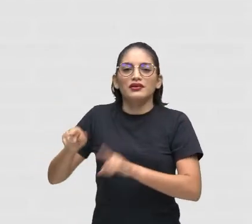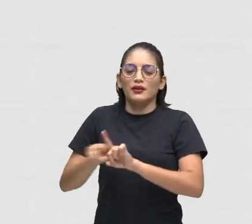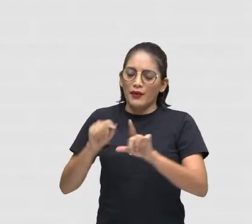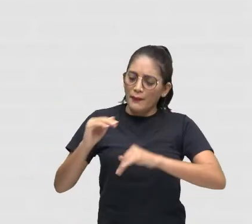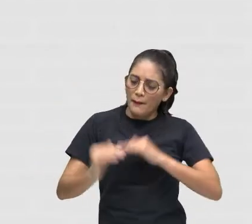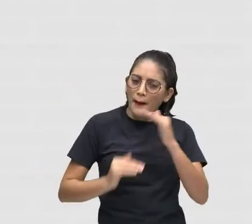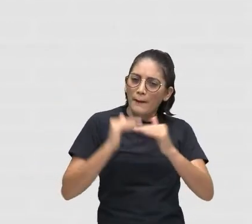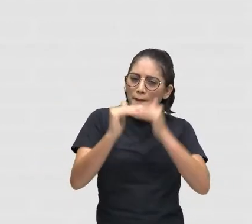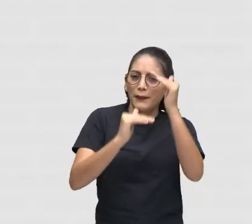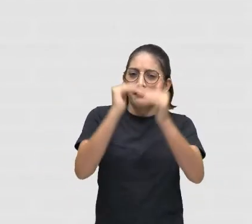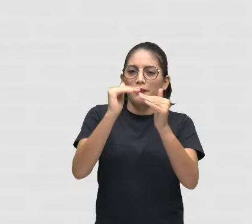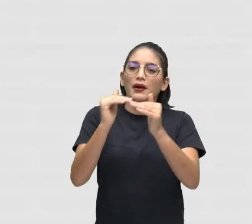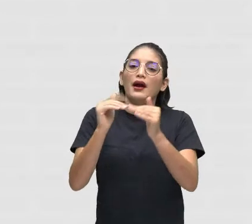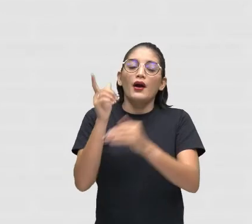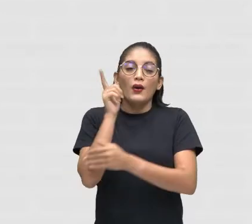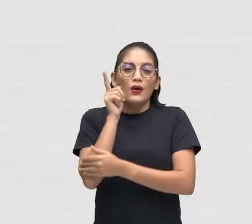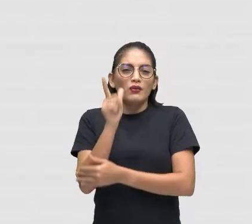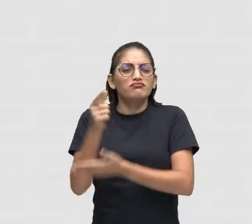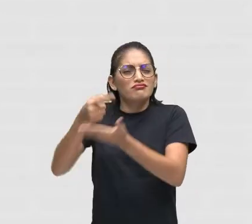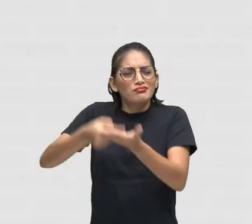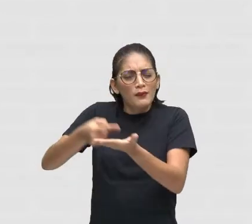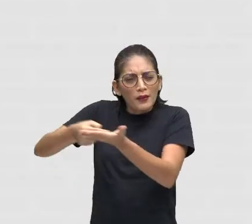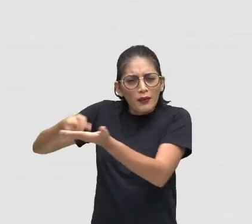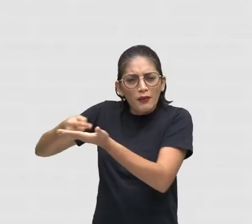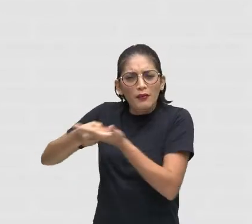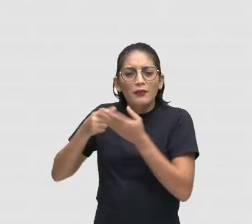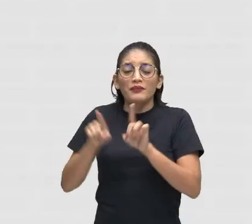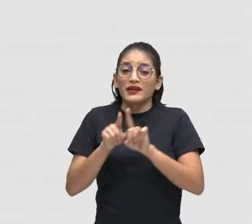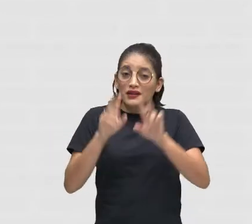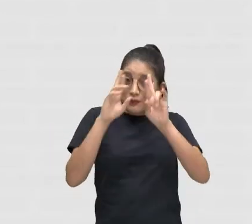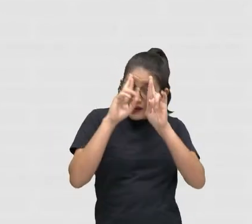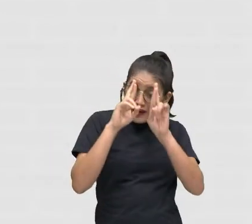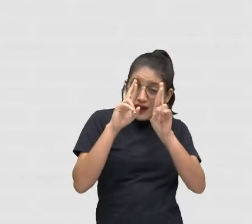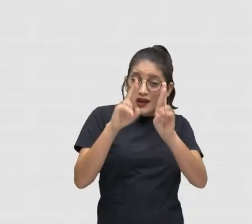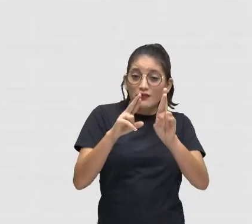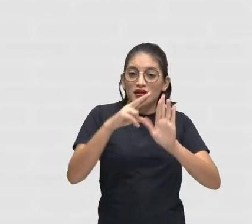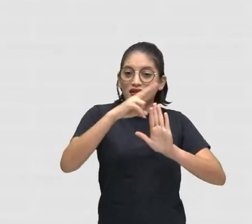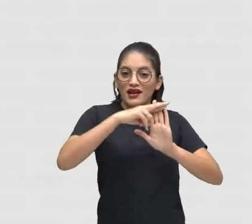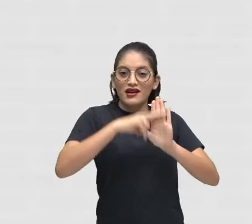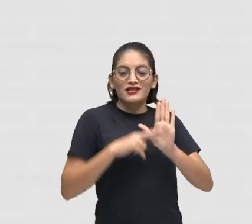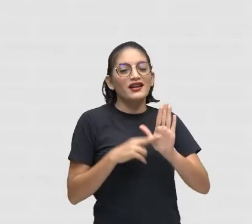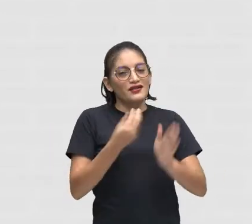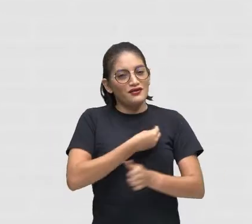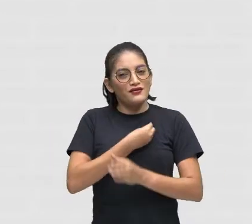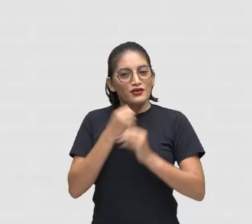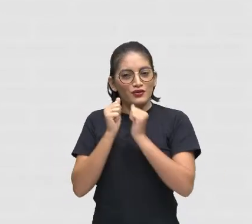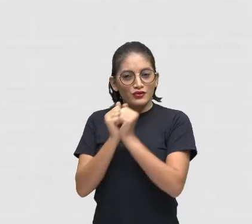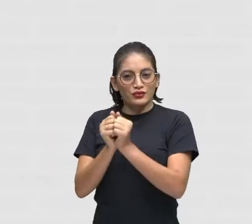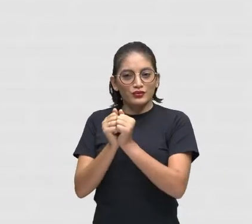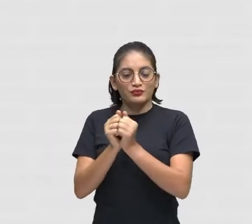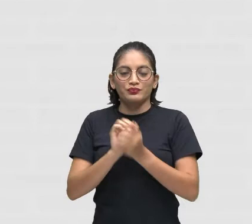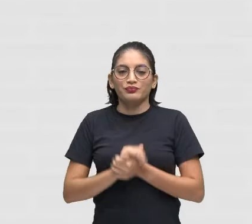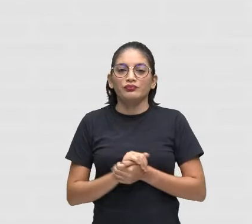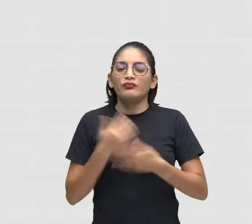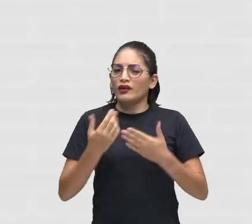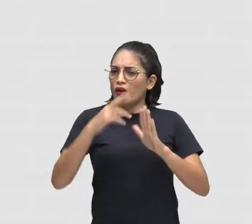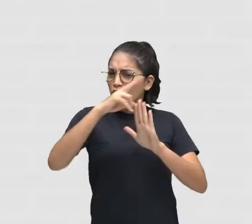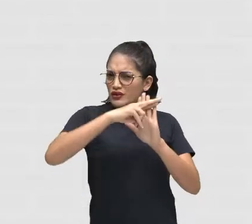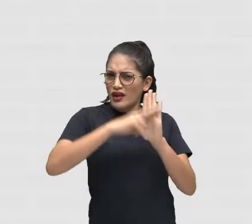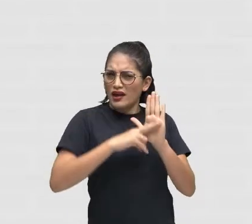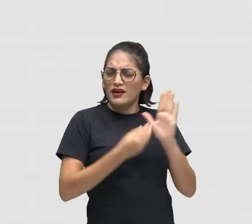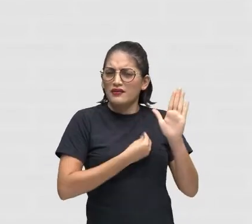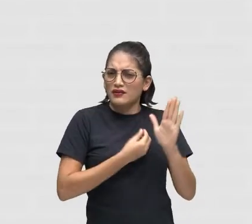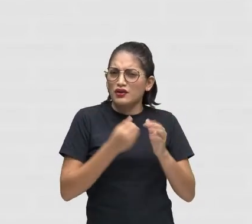construir Saber negociar Saber respeitar As regras De convivência As regras De convivência Elas são